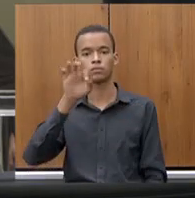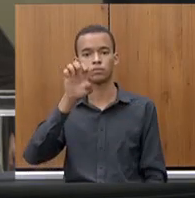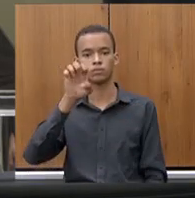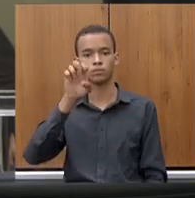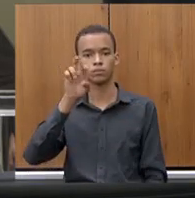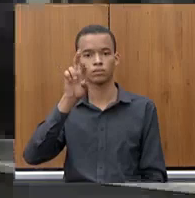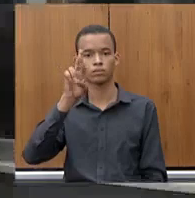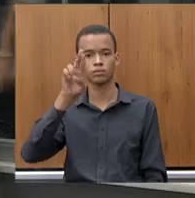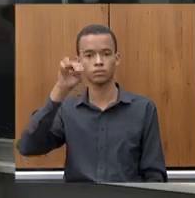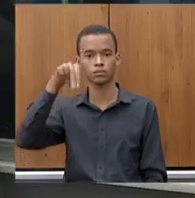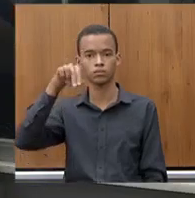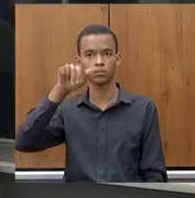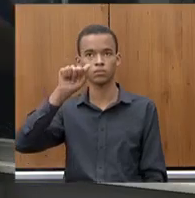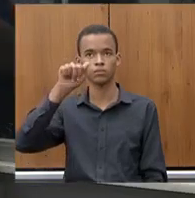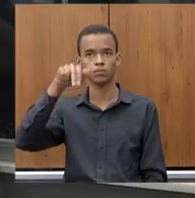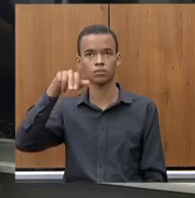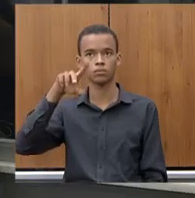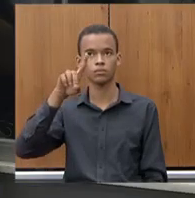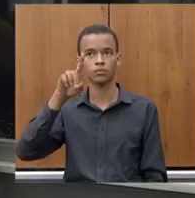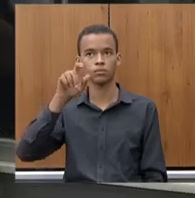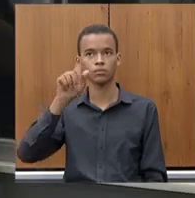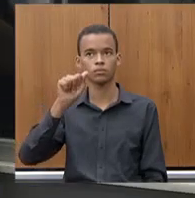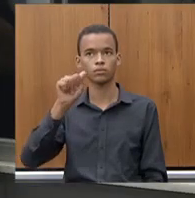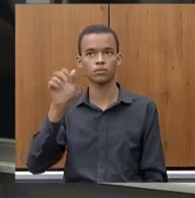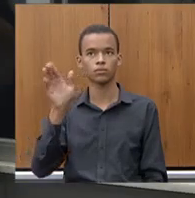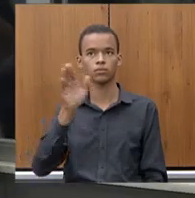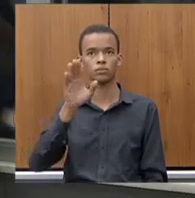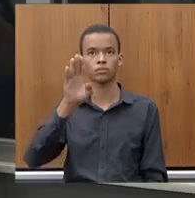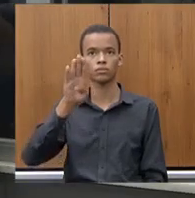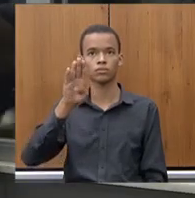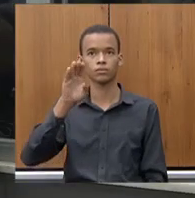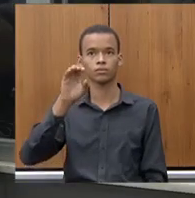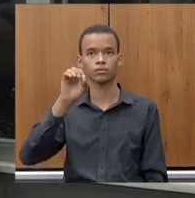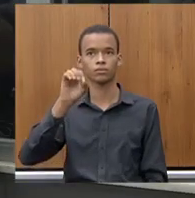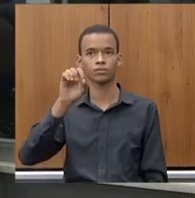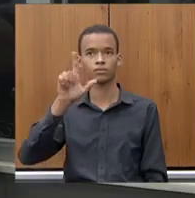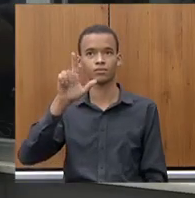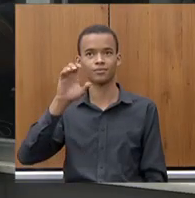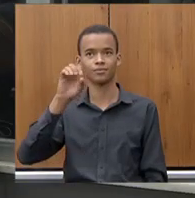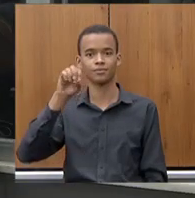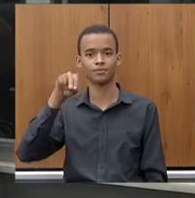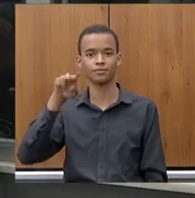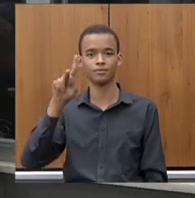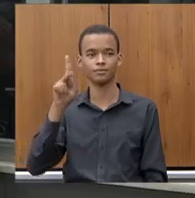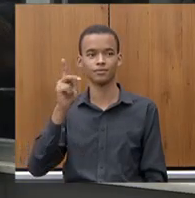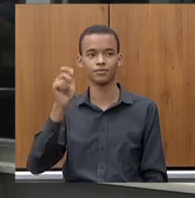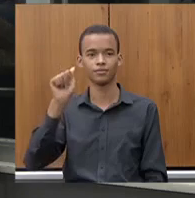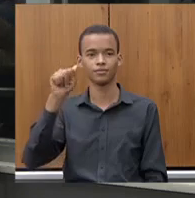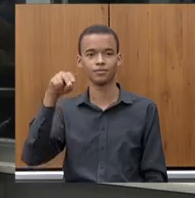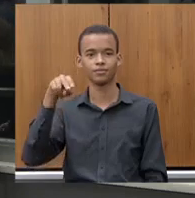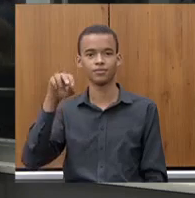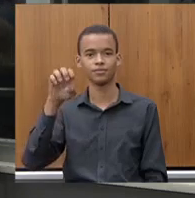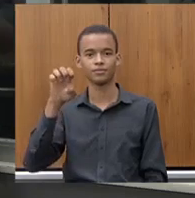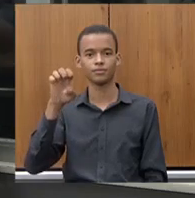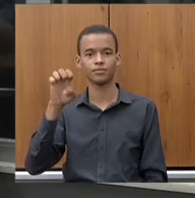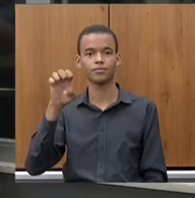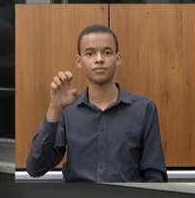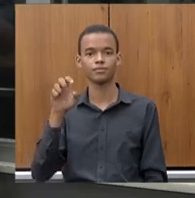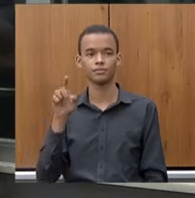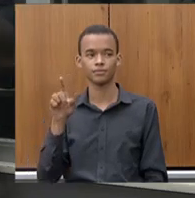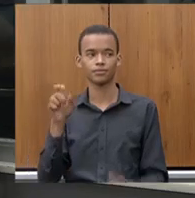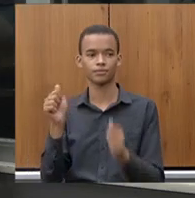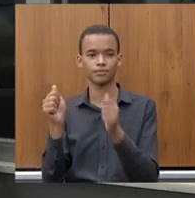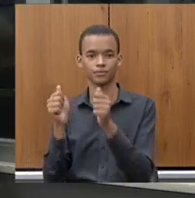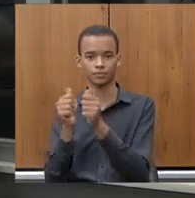Bolonari desculpe Bolaniani Fernanda Boloniani assessoria da